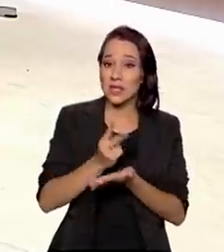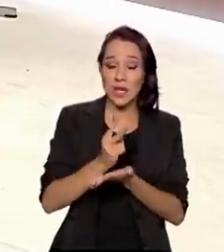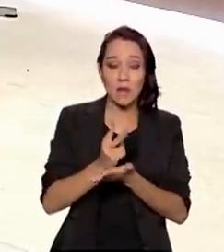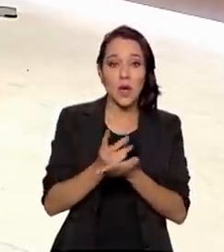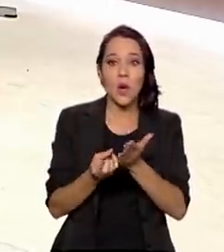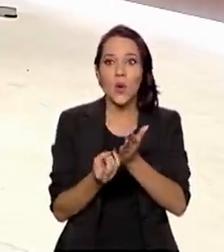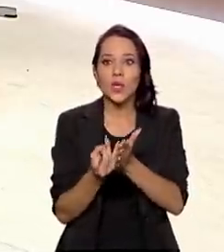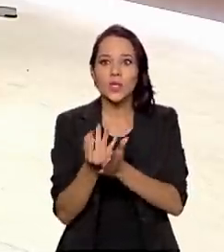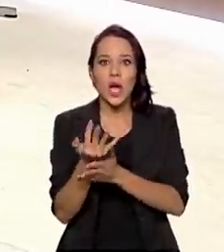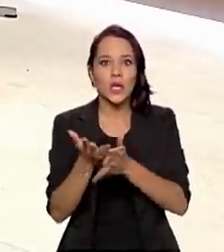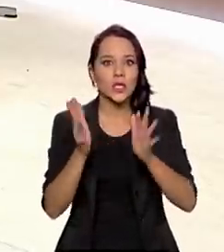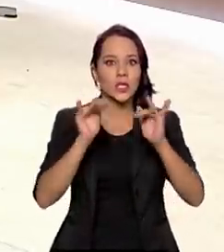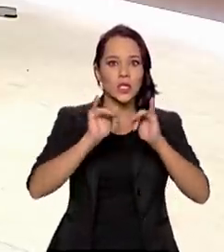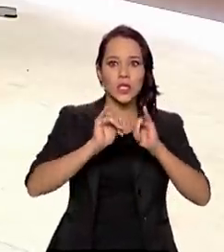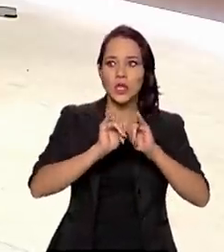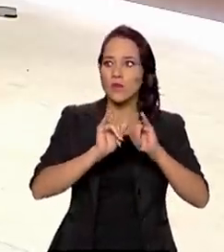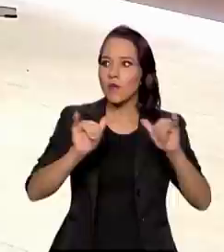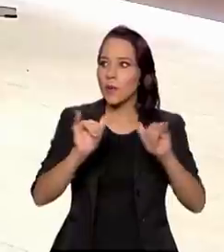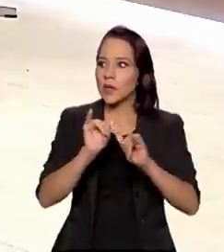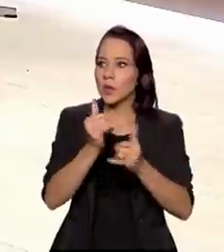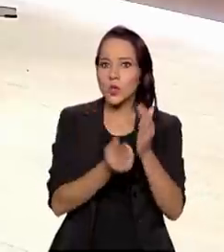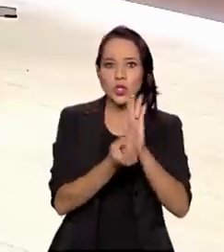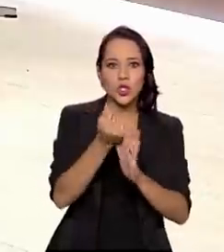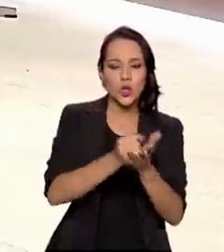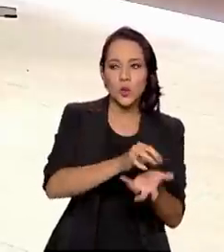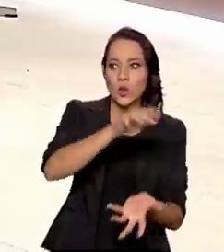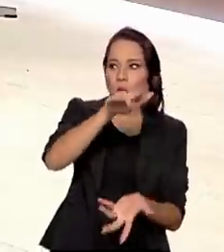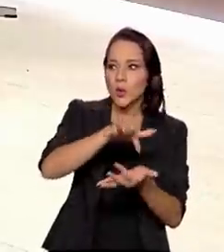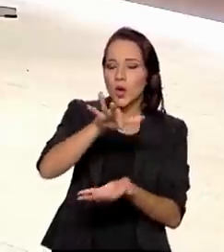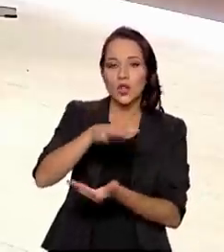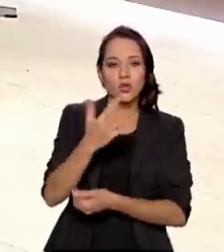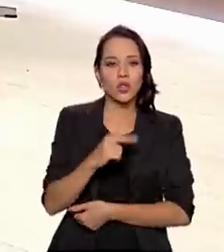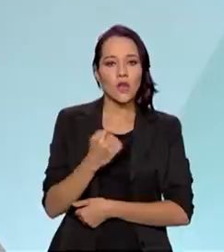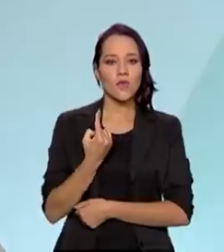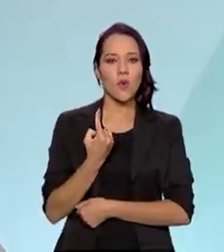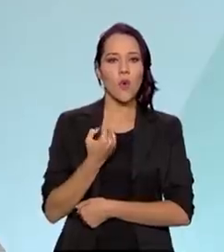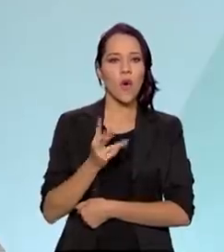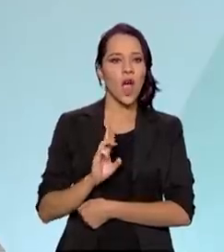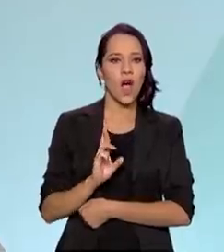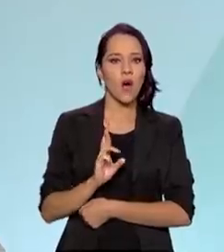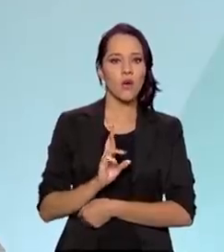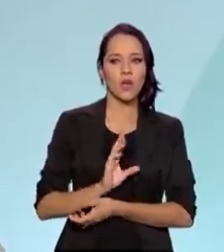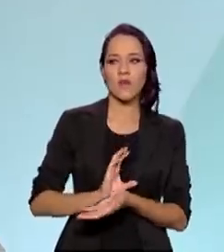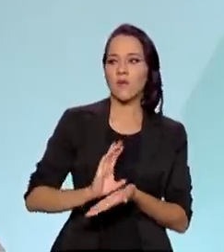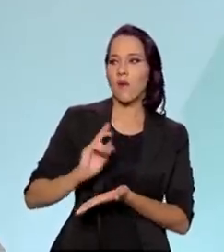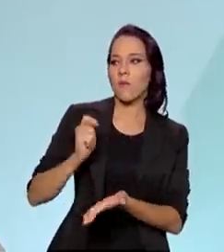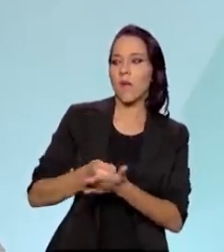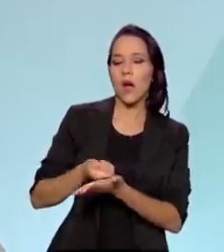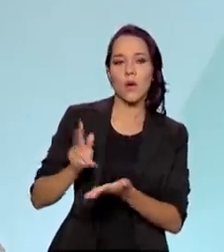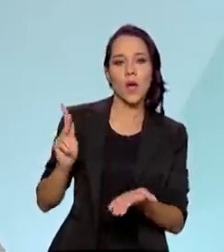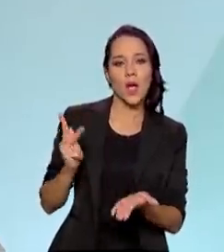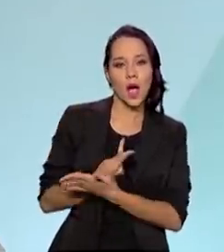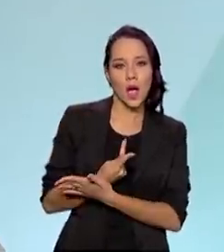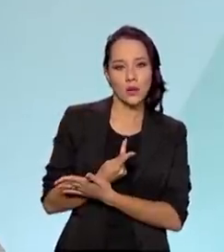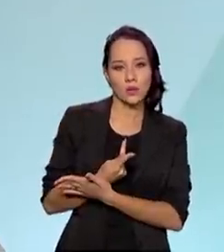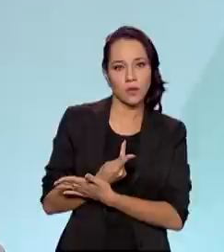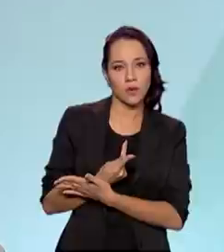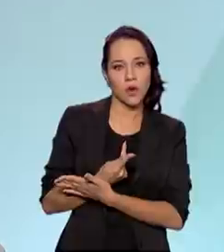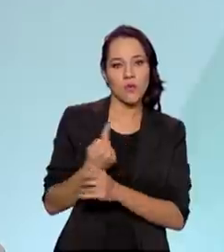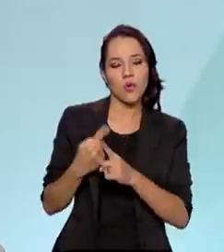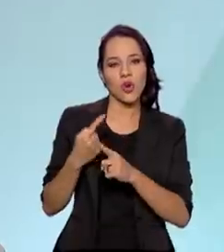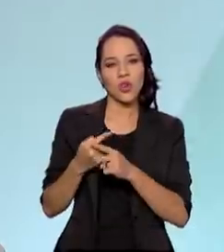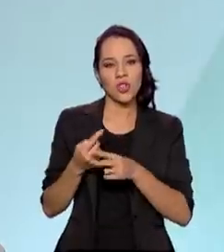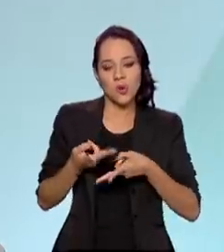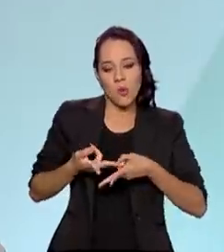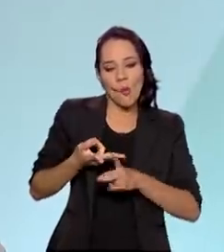desse volume gigantesco de recursos, não houve um único centavo que foi pago indevidamente, em virtude de um